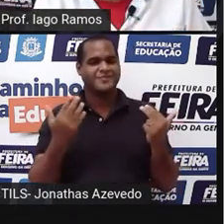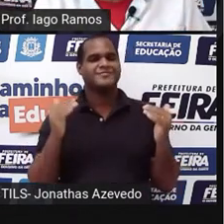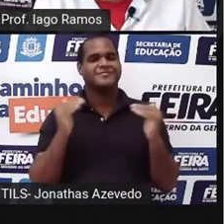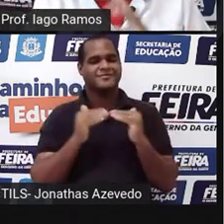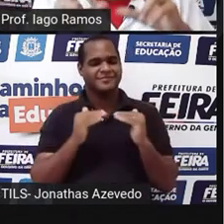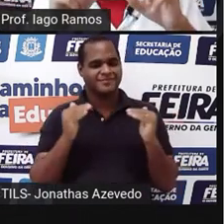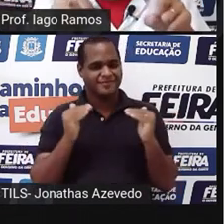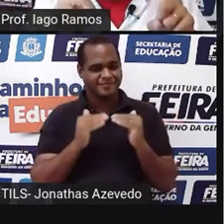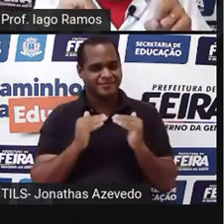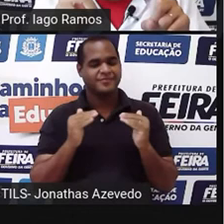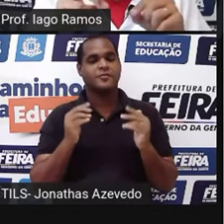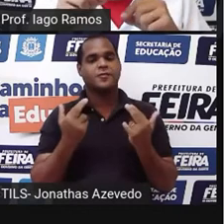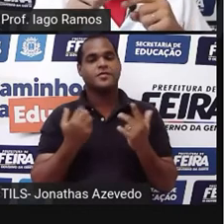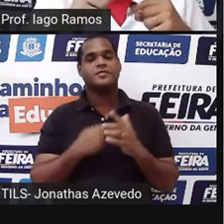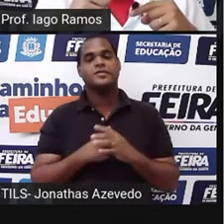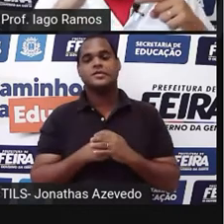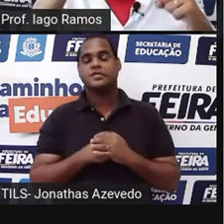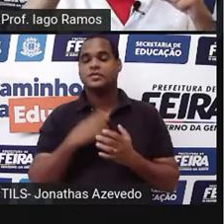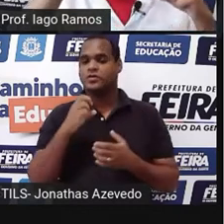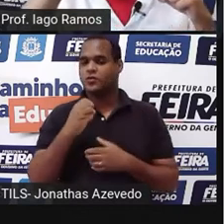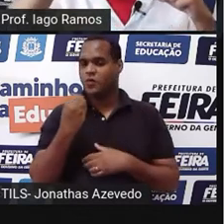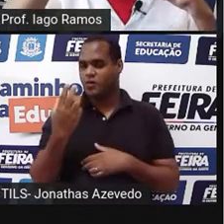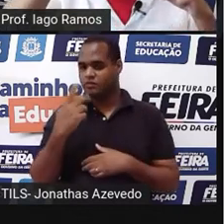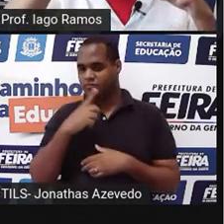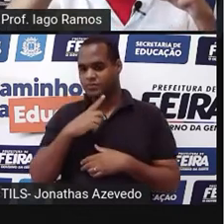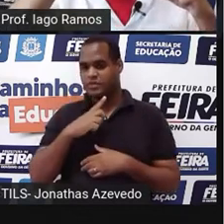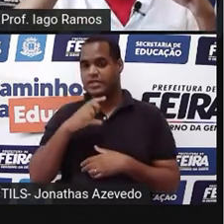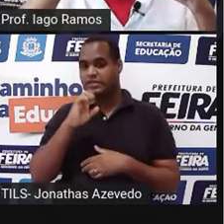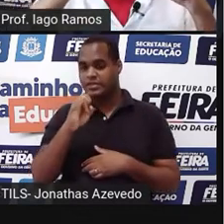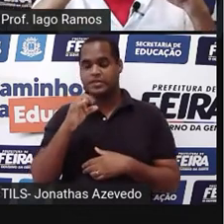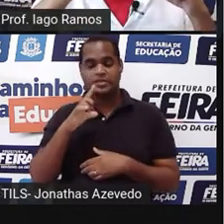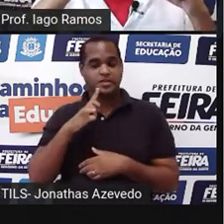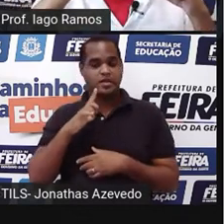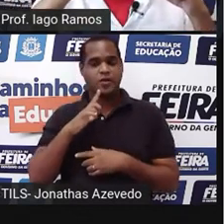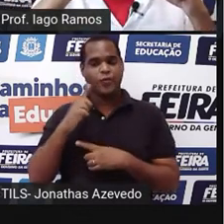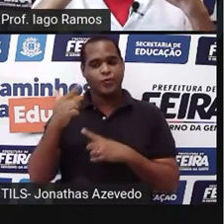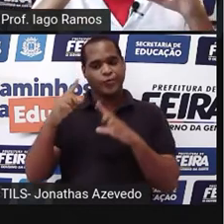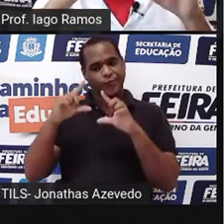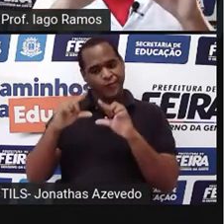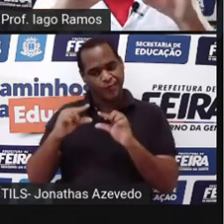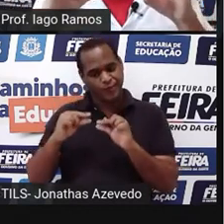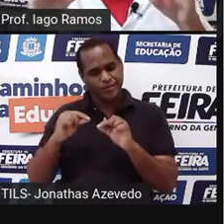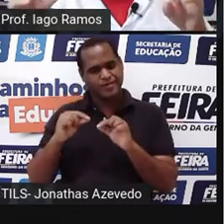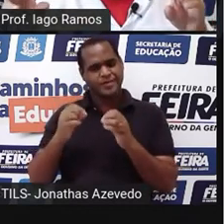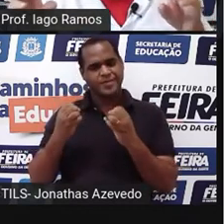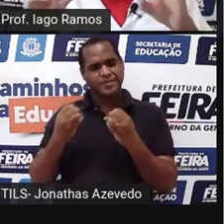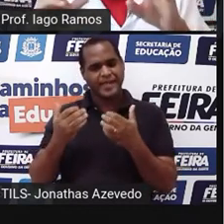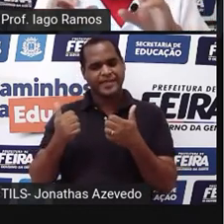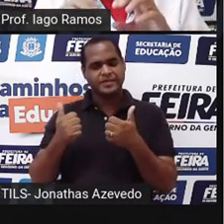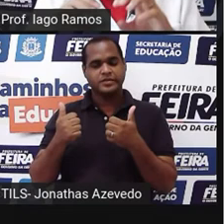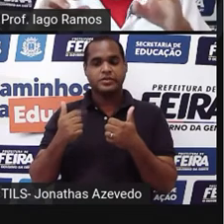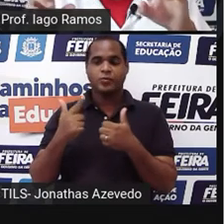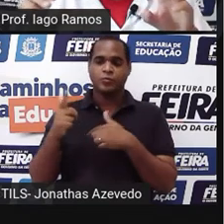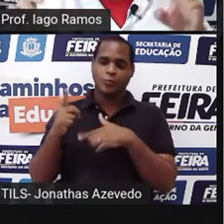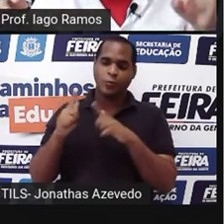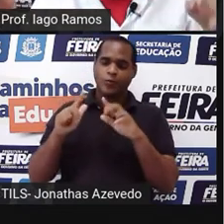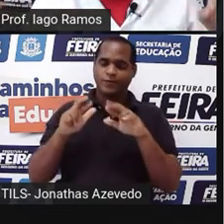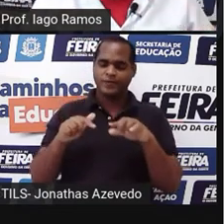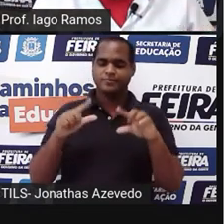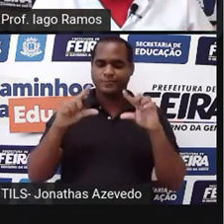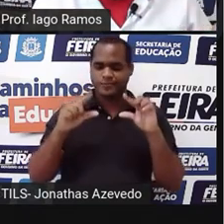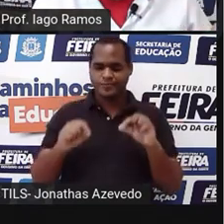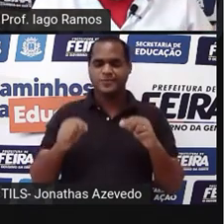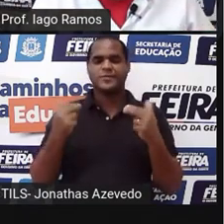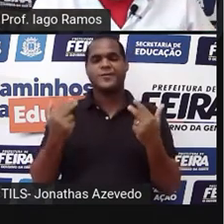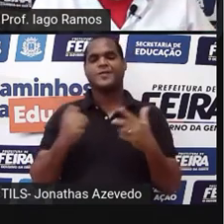forma. ou se um lado do triângulo reduz, os outros dois reduz da mesma